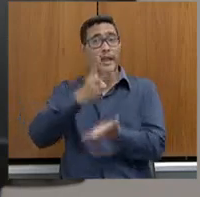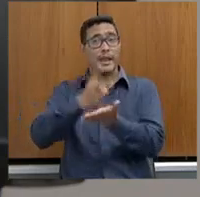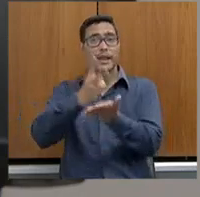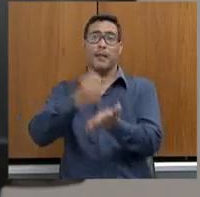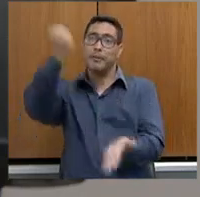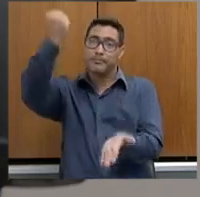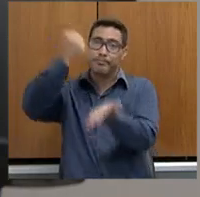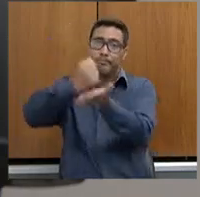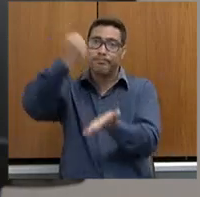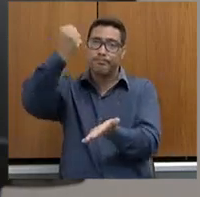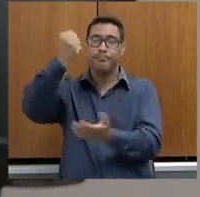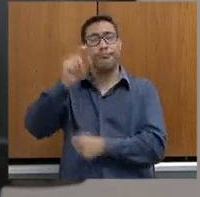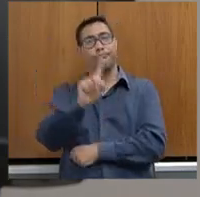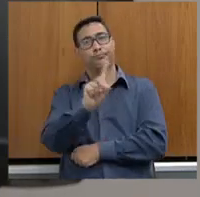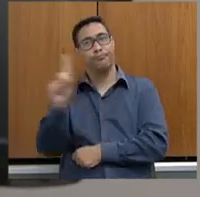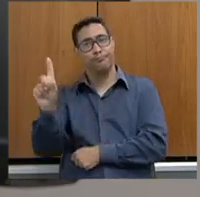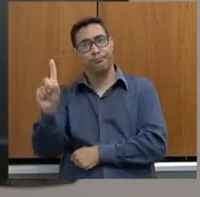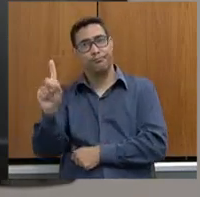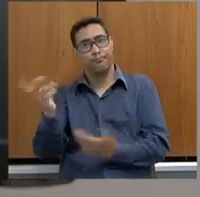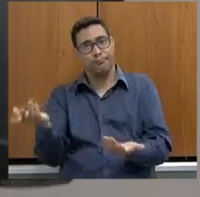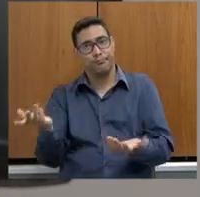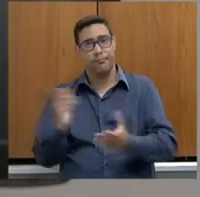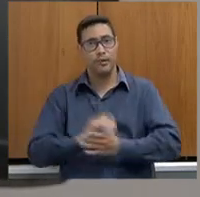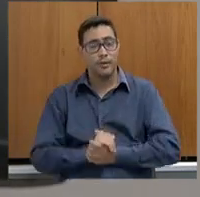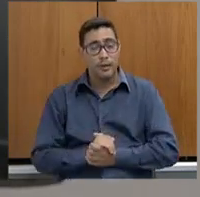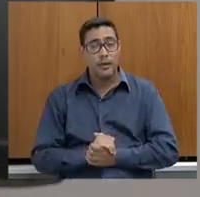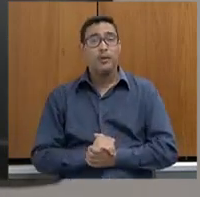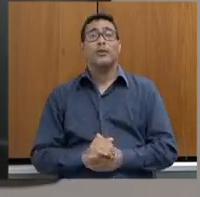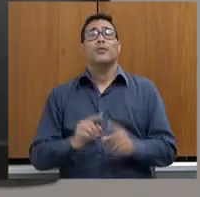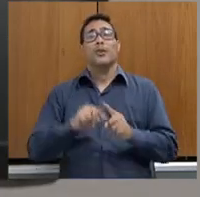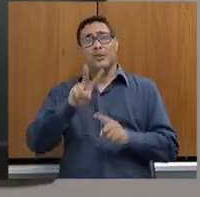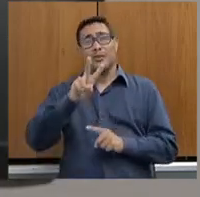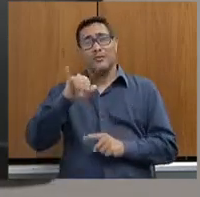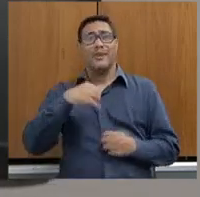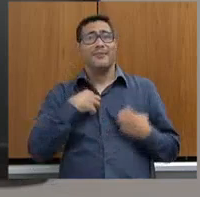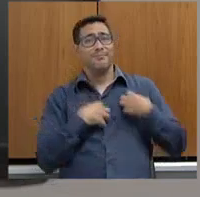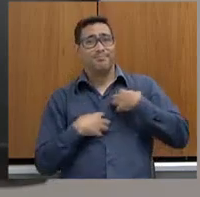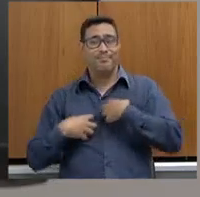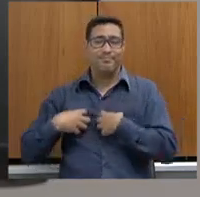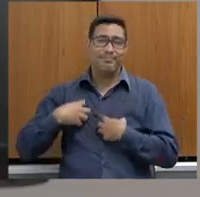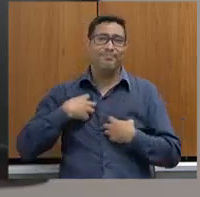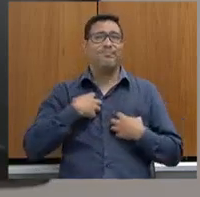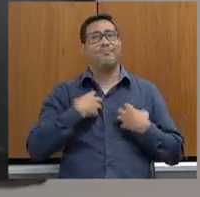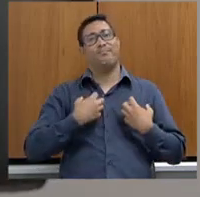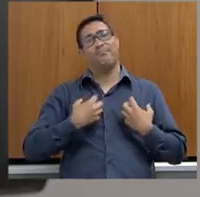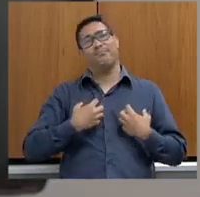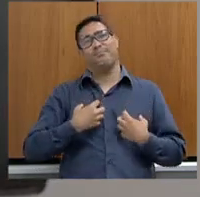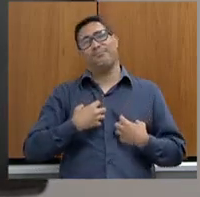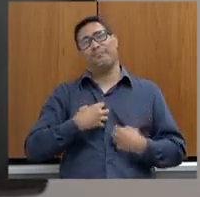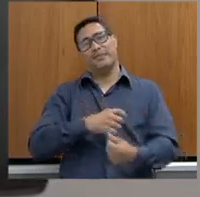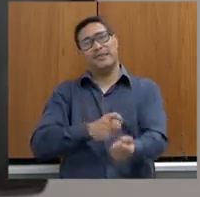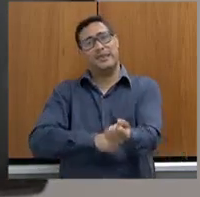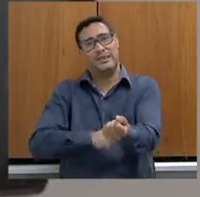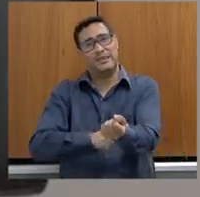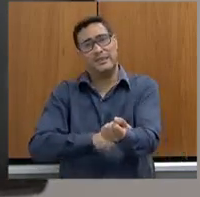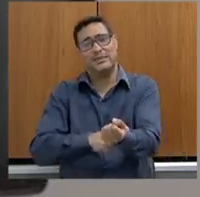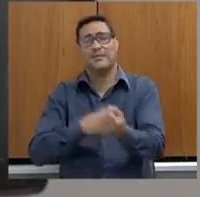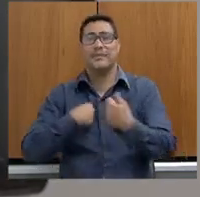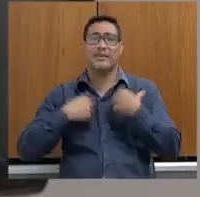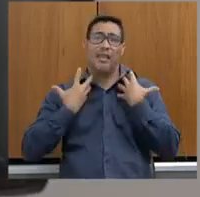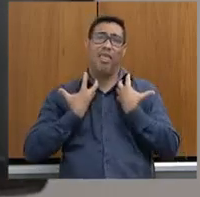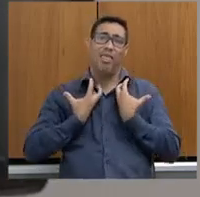Então, isso vai gerando uma insatisfação, vai gerando uma irritação, vai gerando uma animosidade,